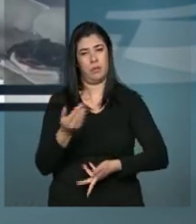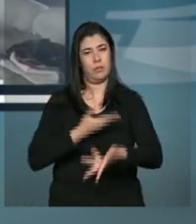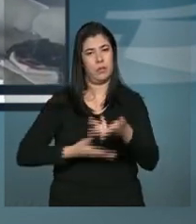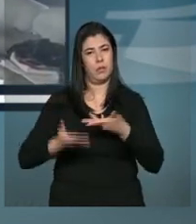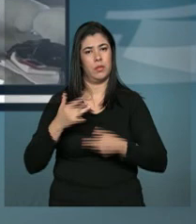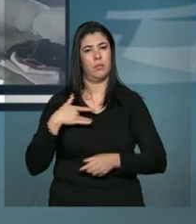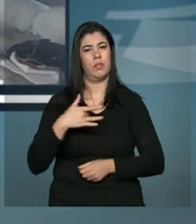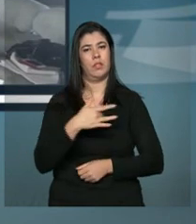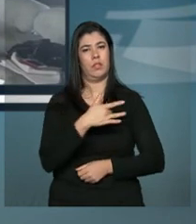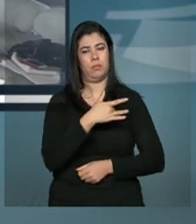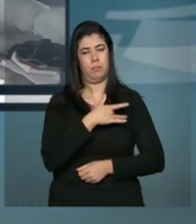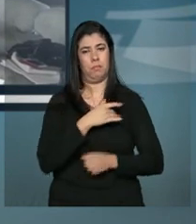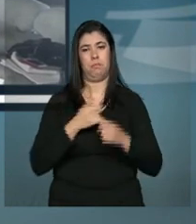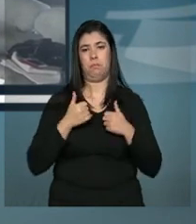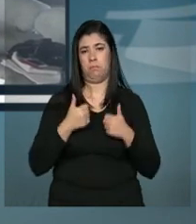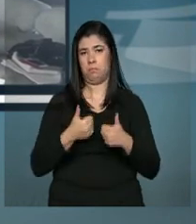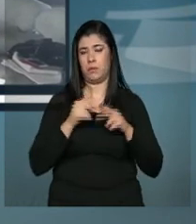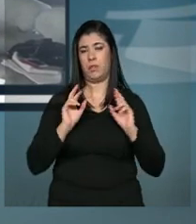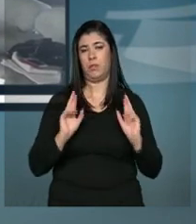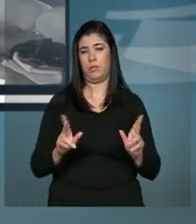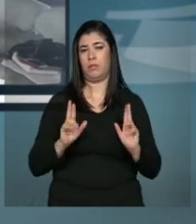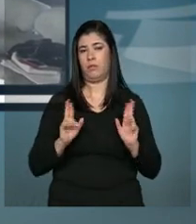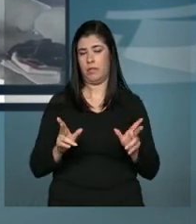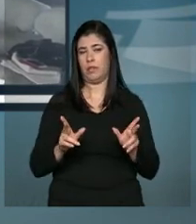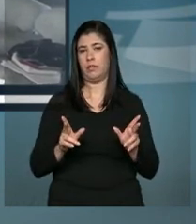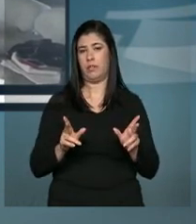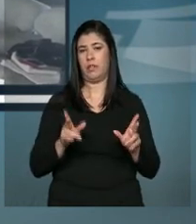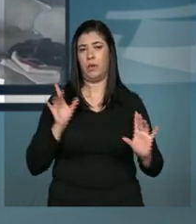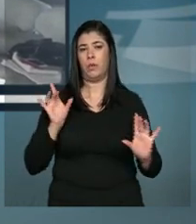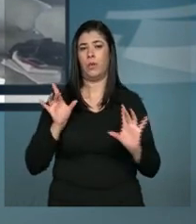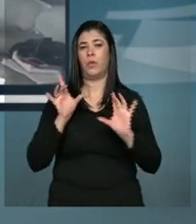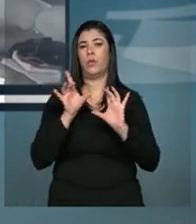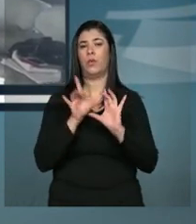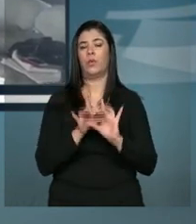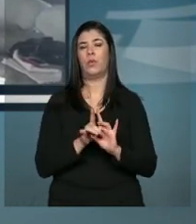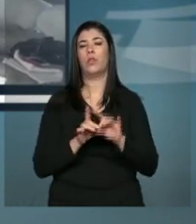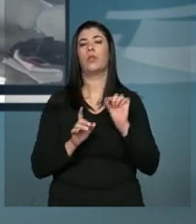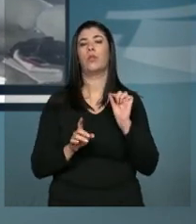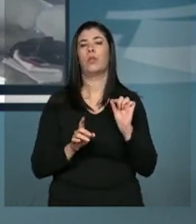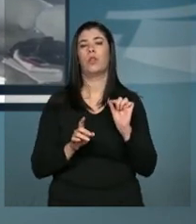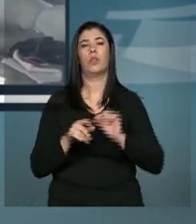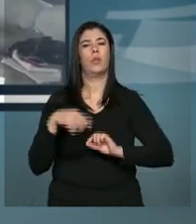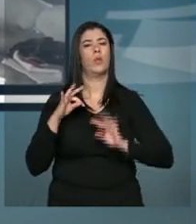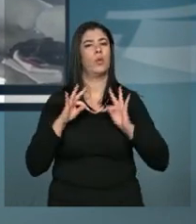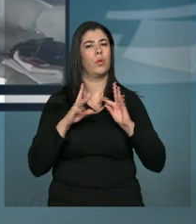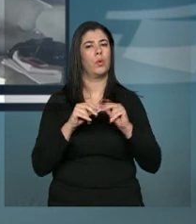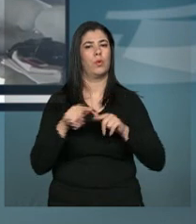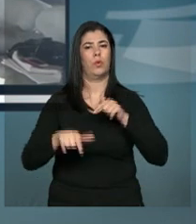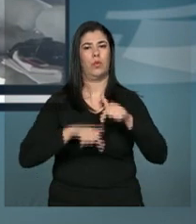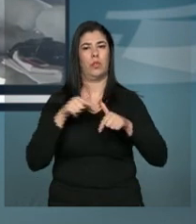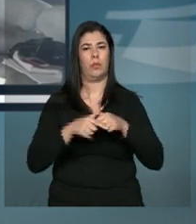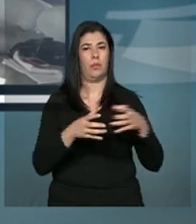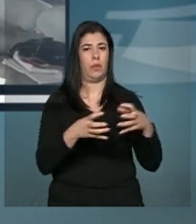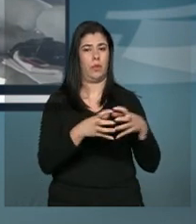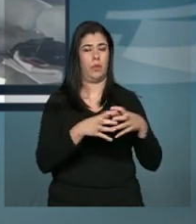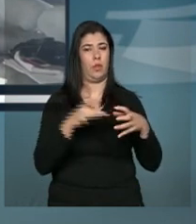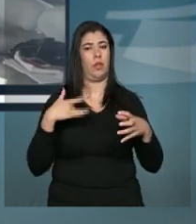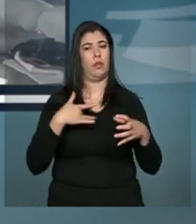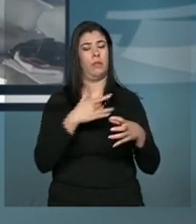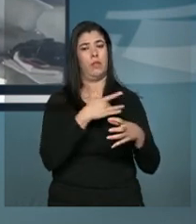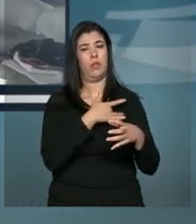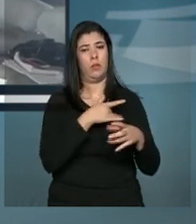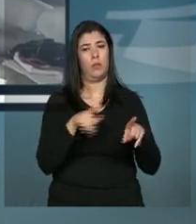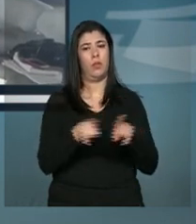população recebe um atendimento diferenciado, unindo todo o trabalho da nossa equipe de saúde, dos